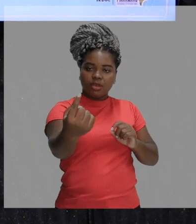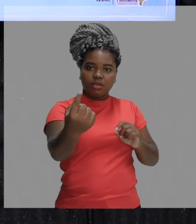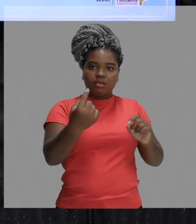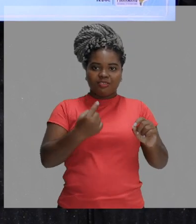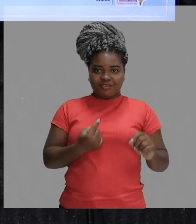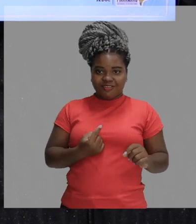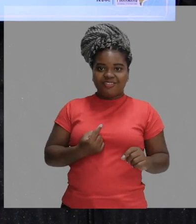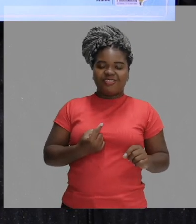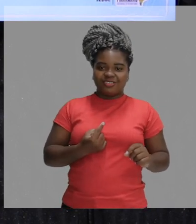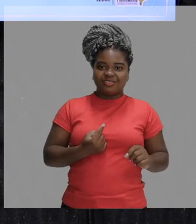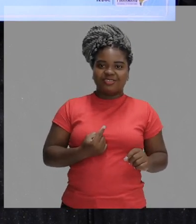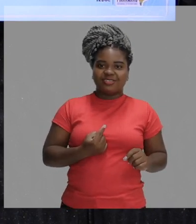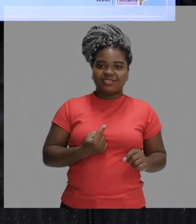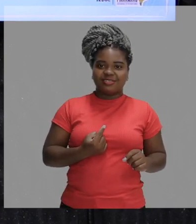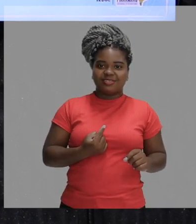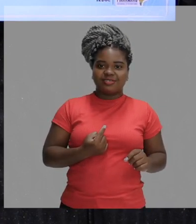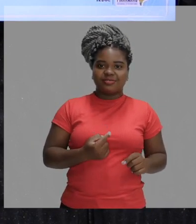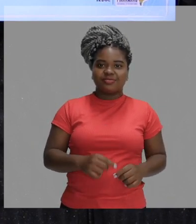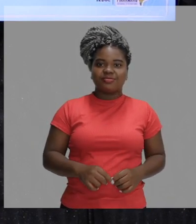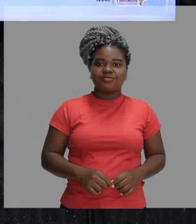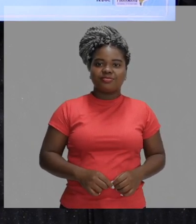caminho de ida ao mesmo caminho de volta.